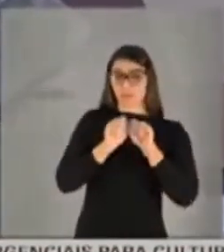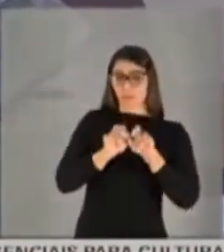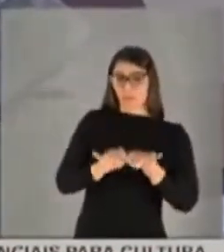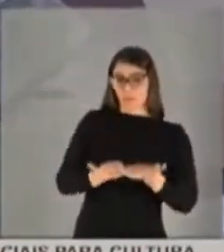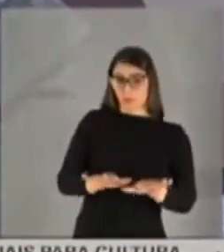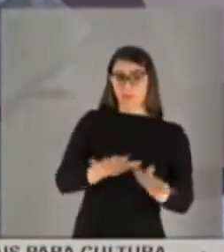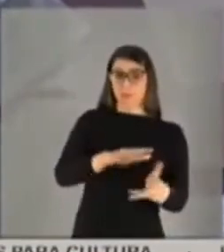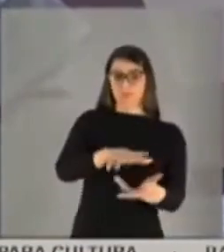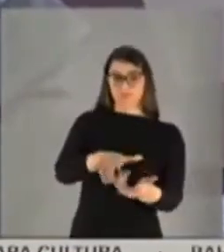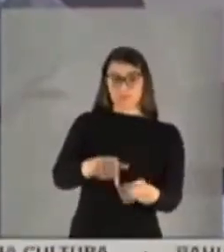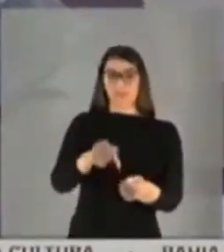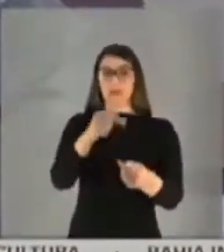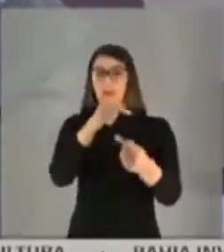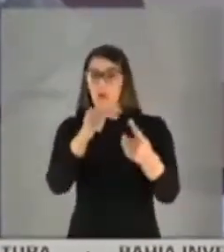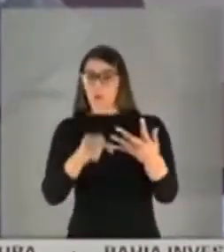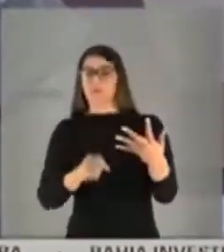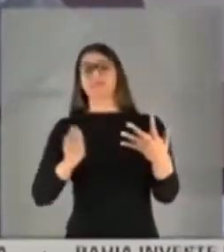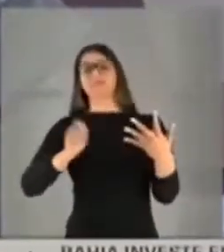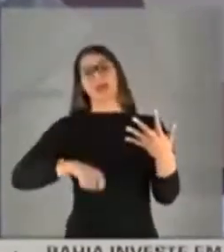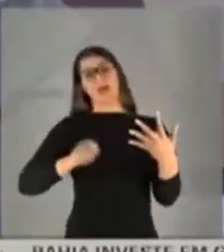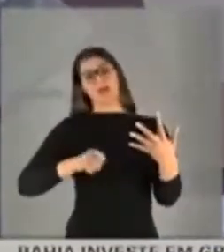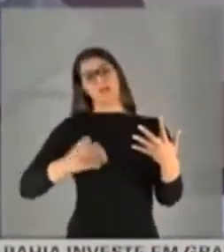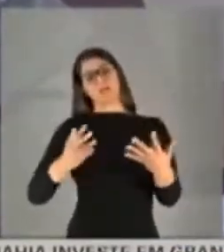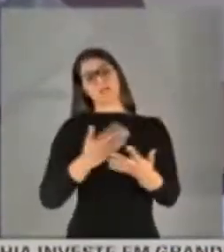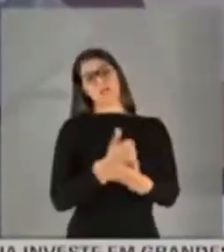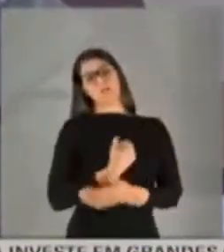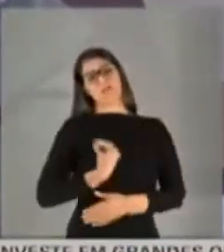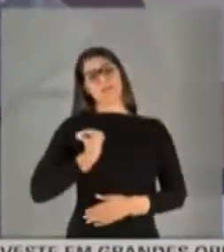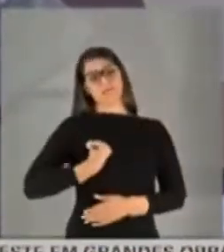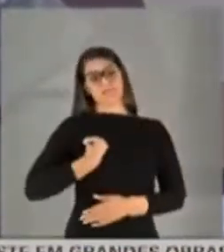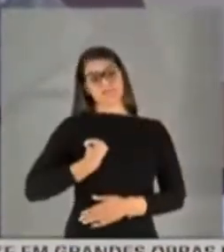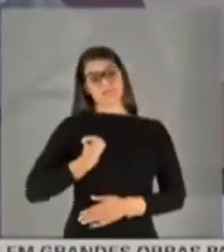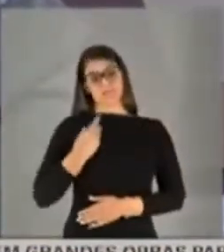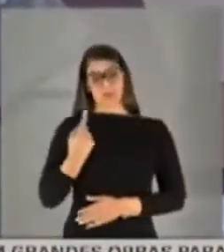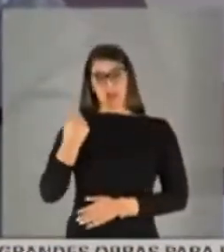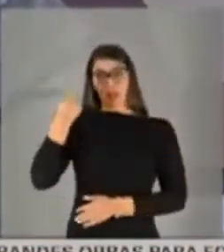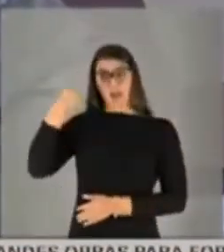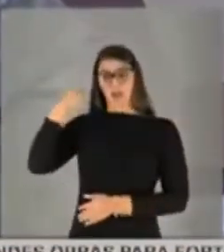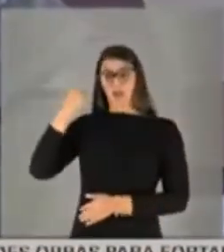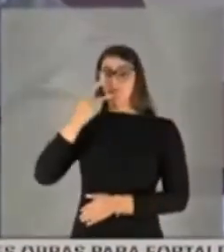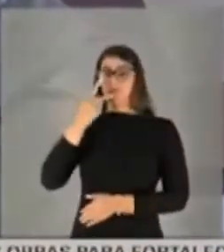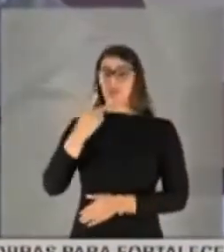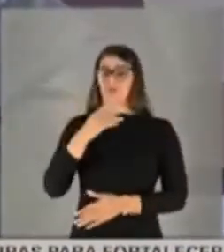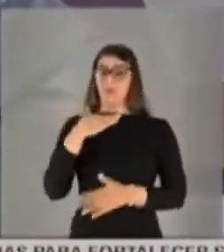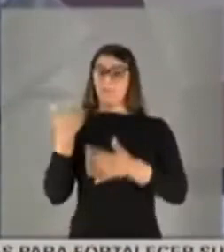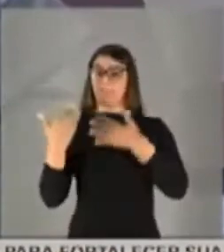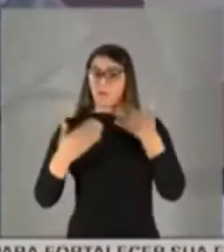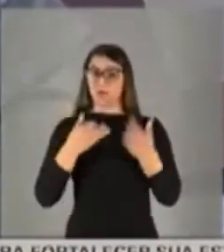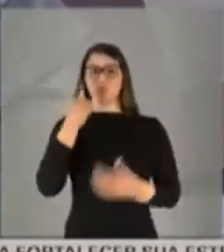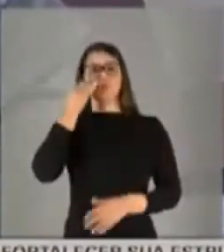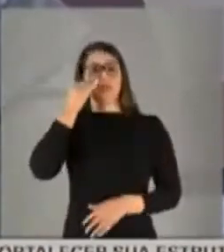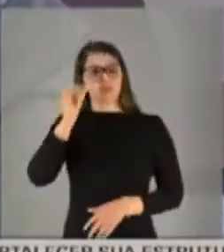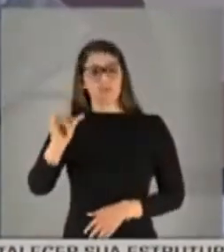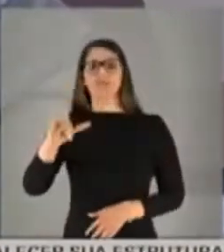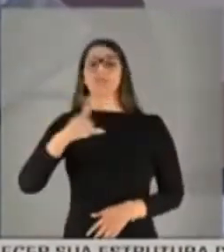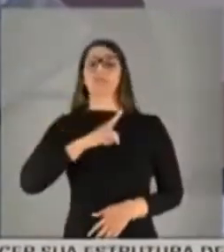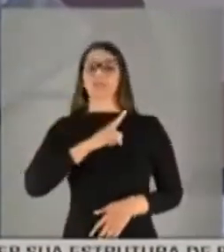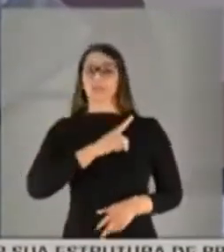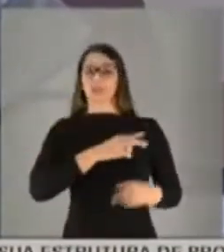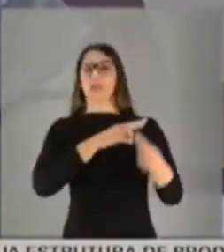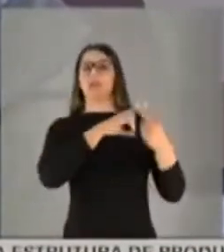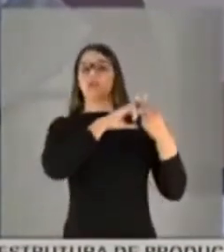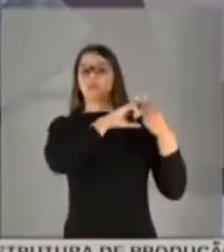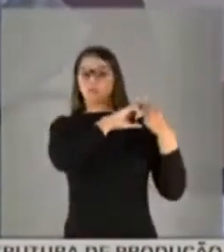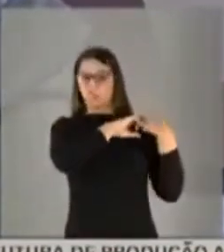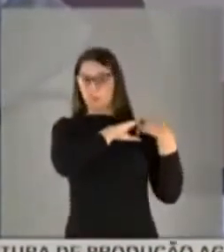que salvariam vidas. Naquele momento, gente dizia, senador Renan, que mortes evitáveis têm responsabilidades